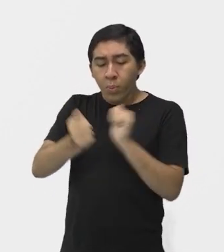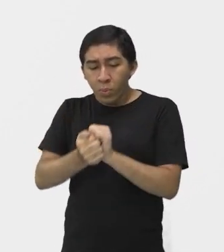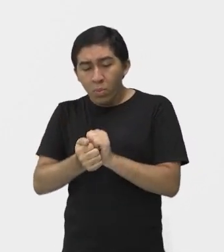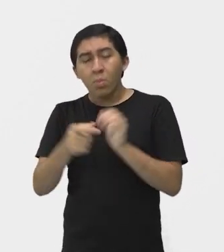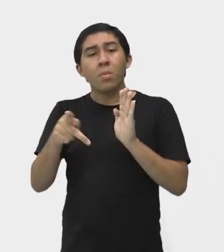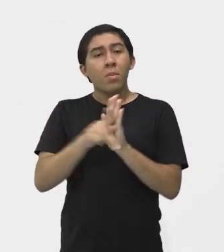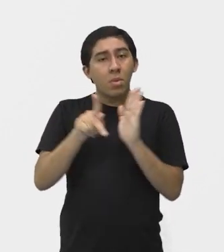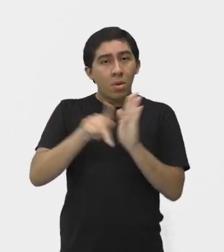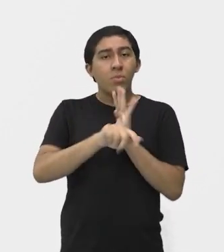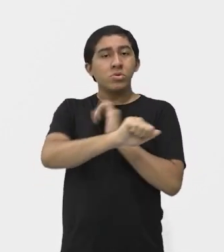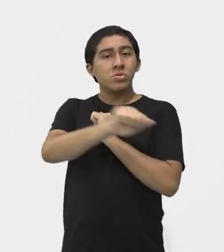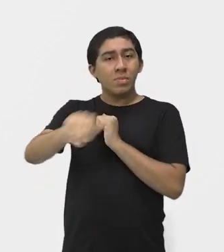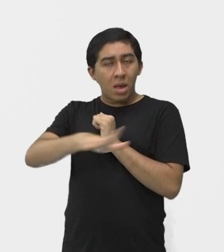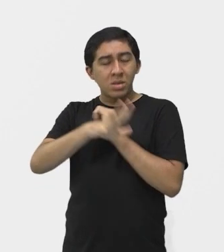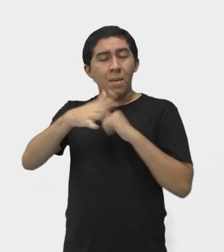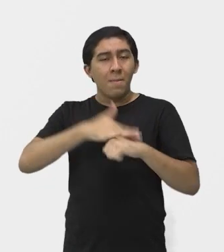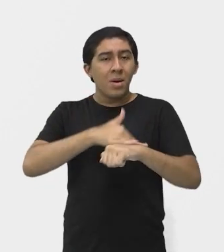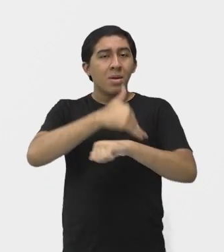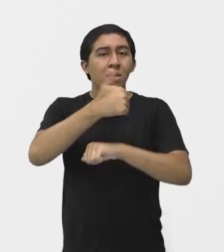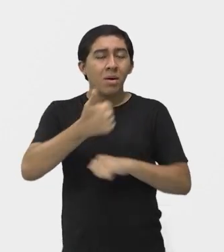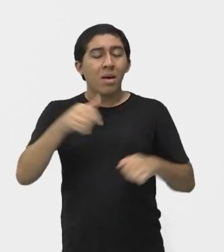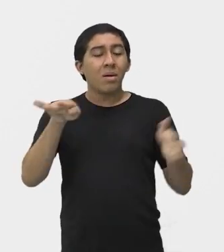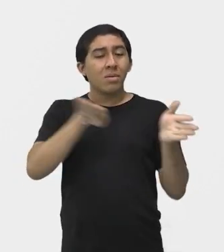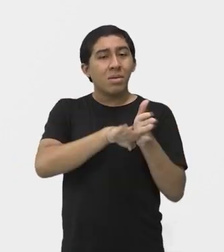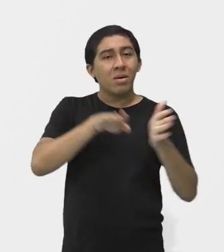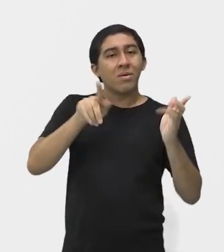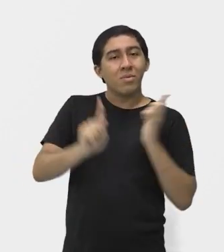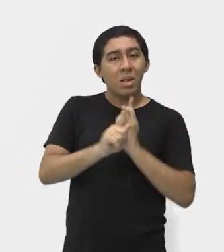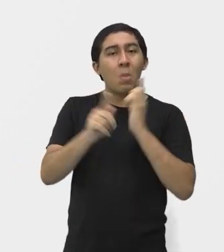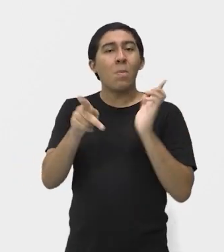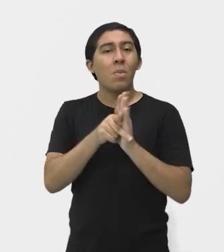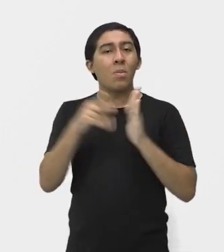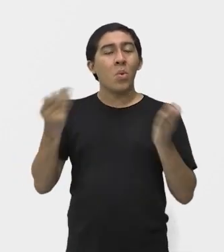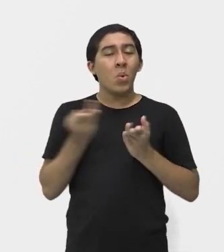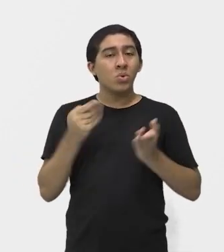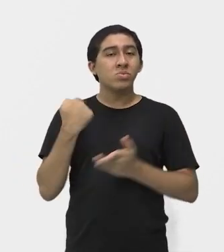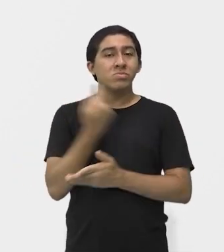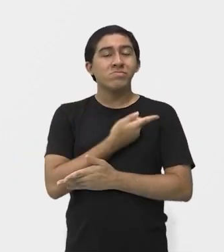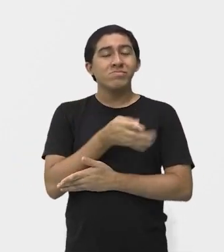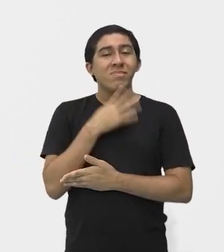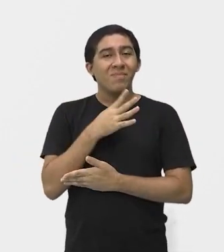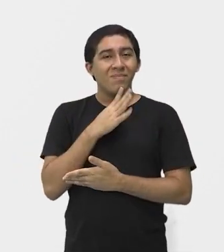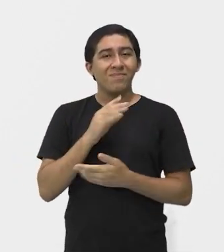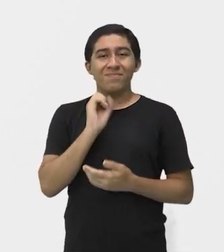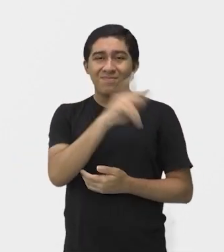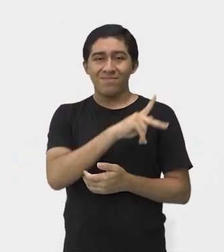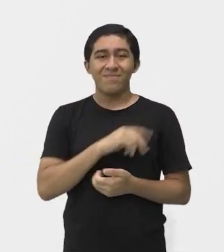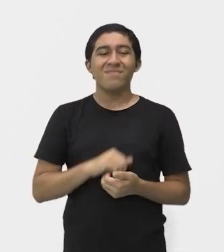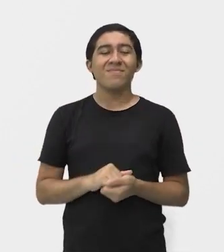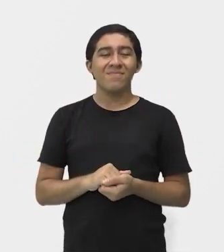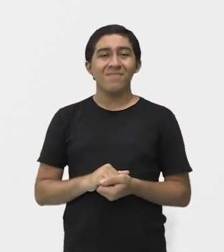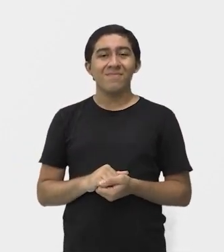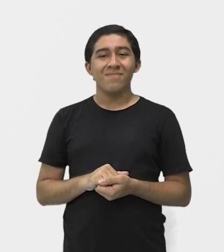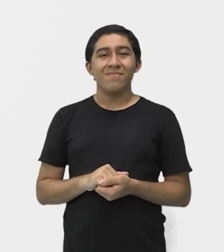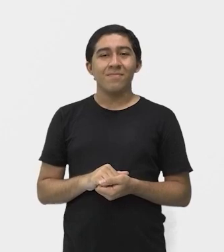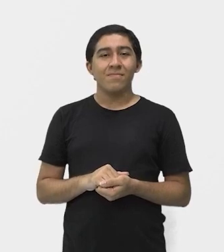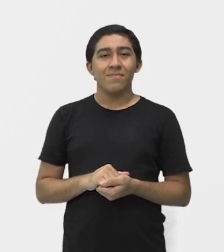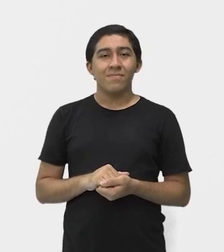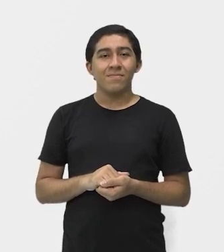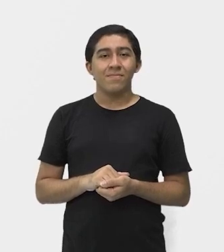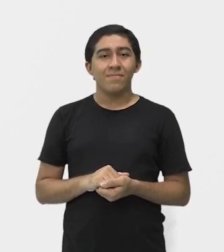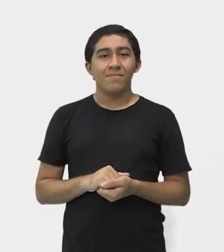de forma melhorada, até chegar nos moldes do skate que a gente conhece, ok? E aí a